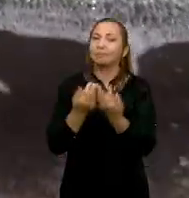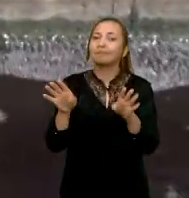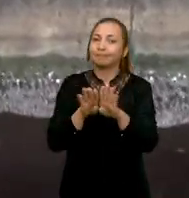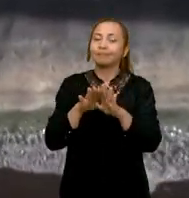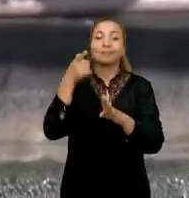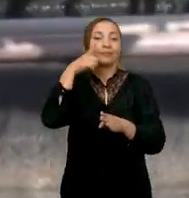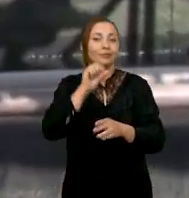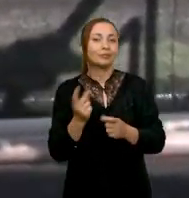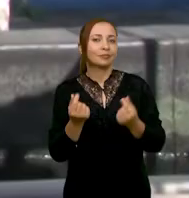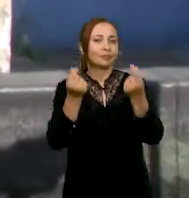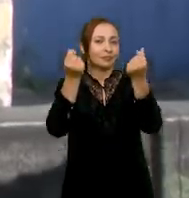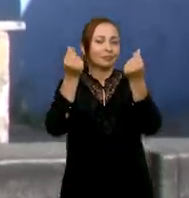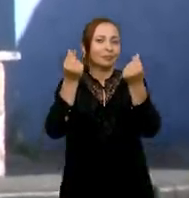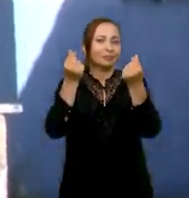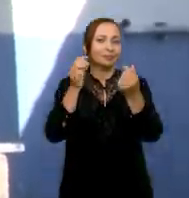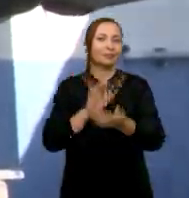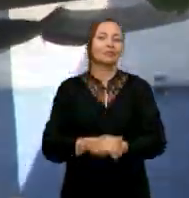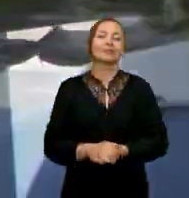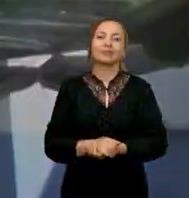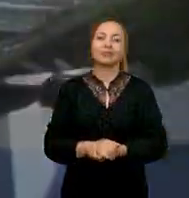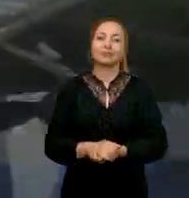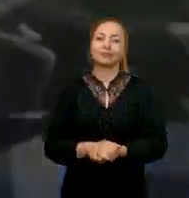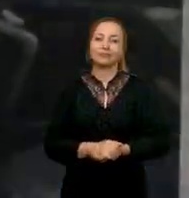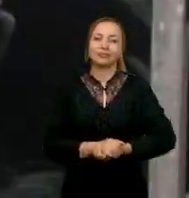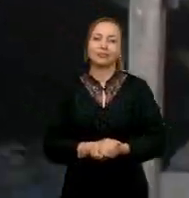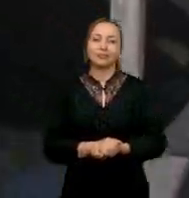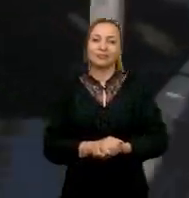ainda conseguir ganhar uma renda extra.